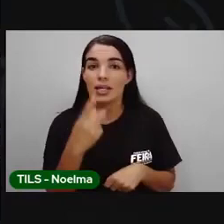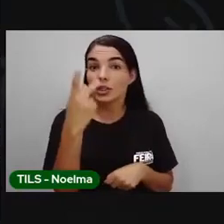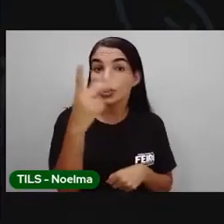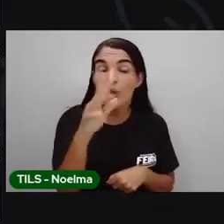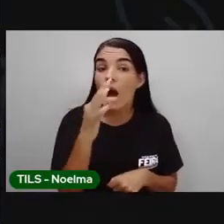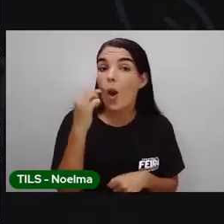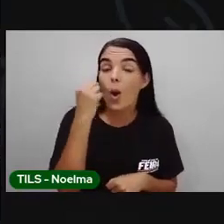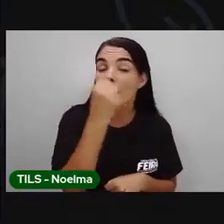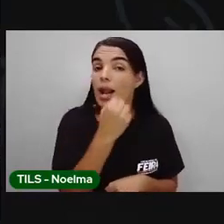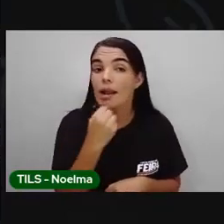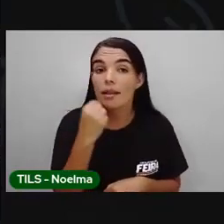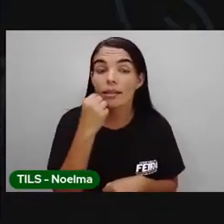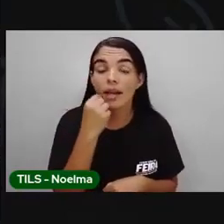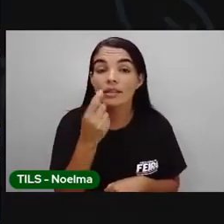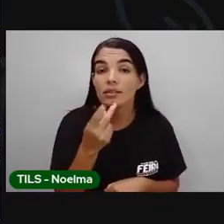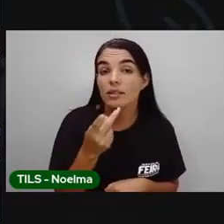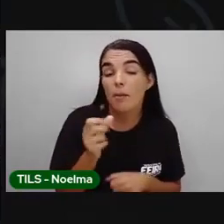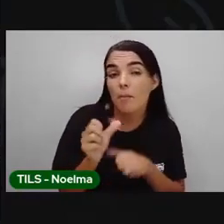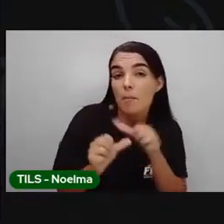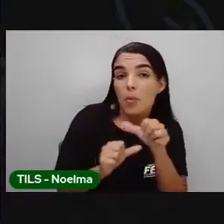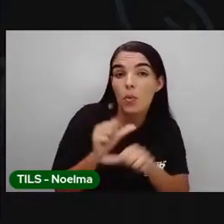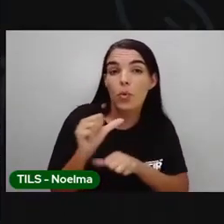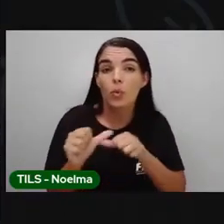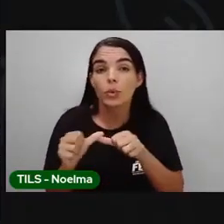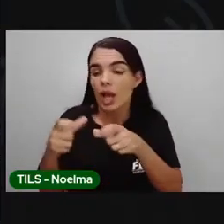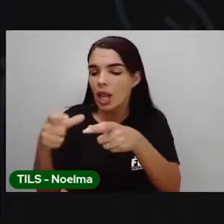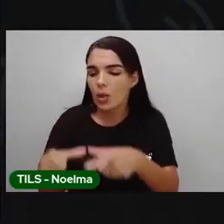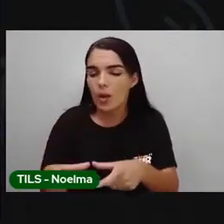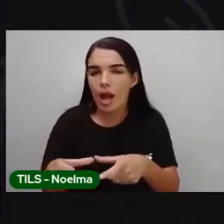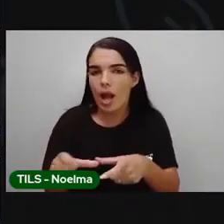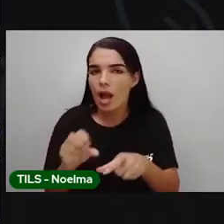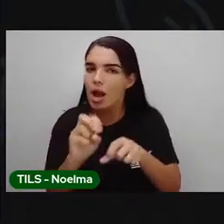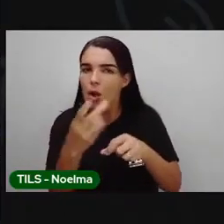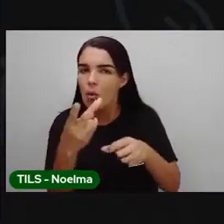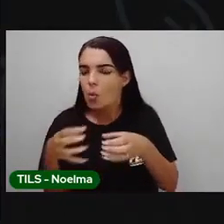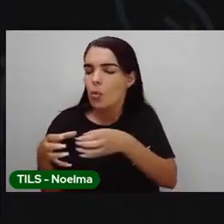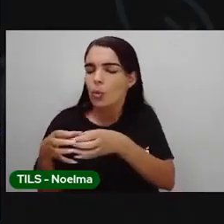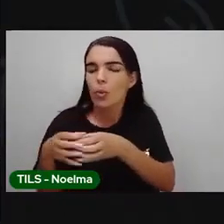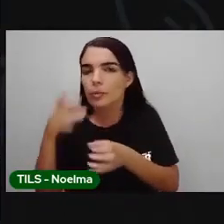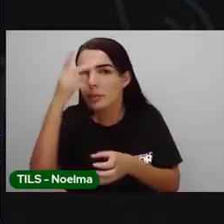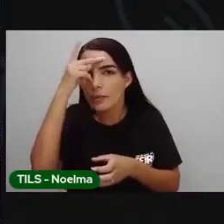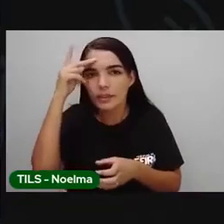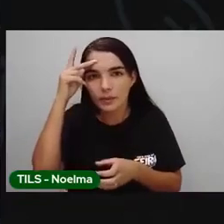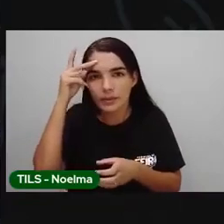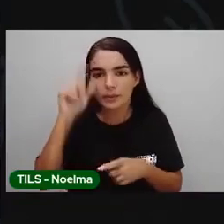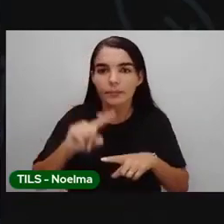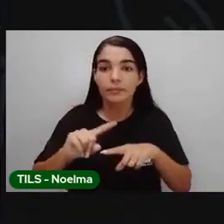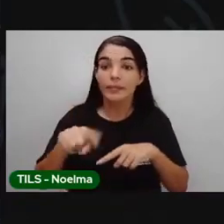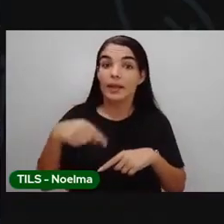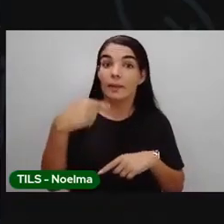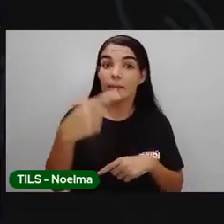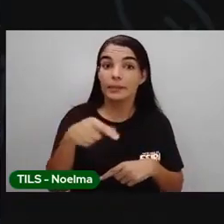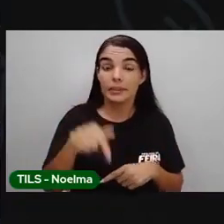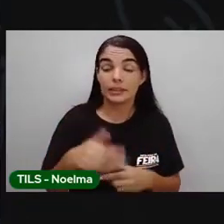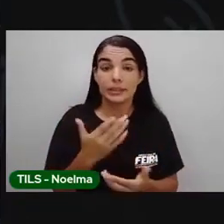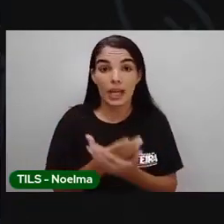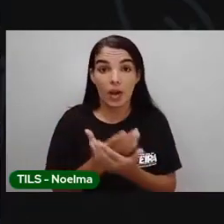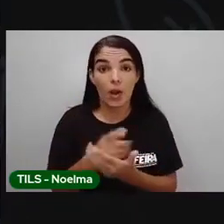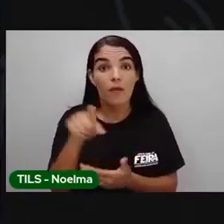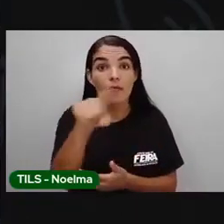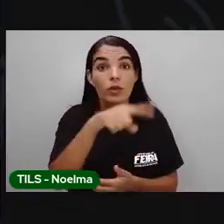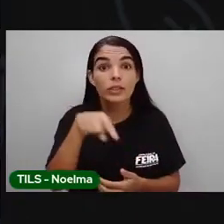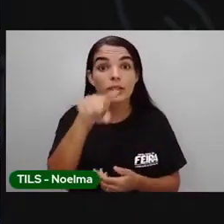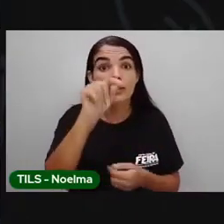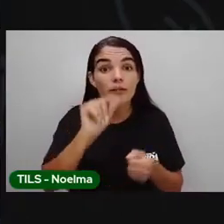muda conforme a situação, o lugar, a pessoa? Após essa aula, vocês deverão gravar um